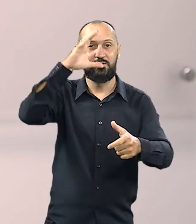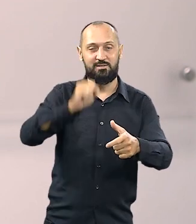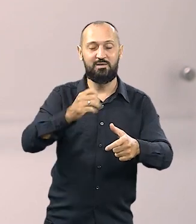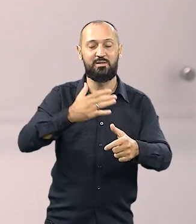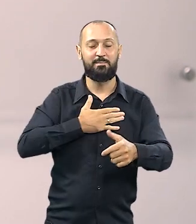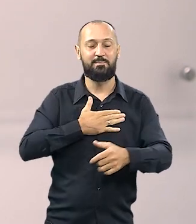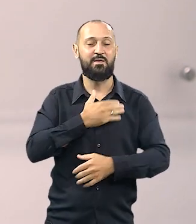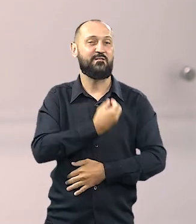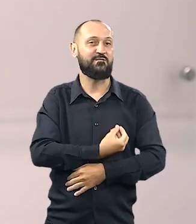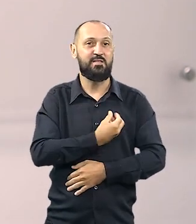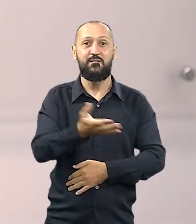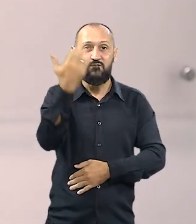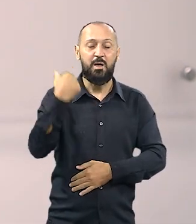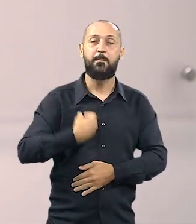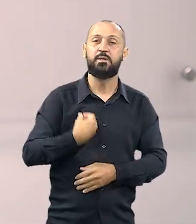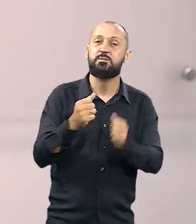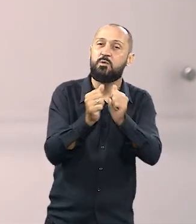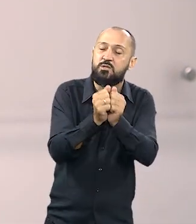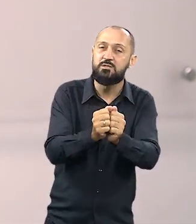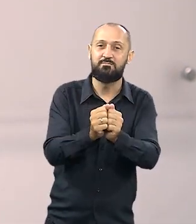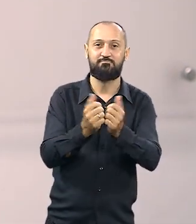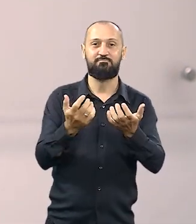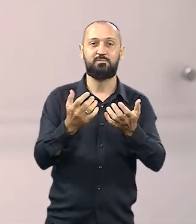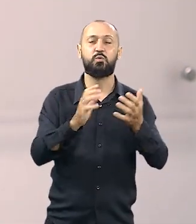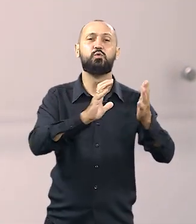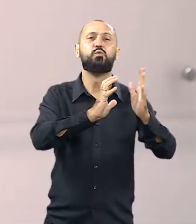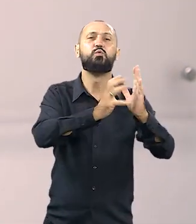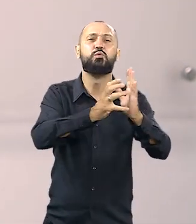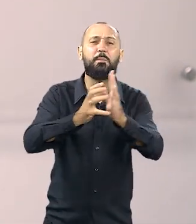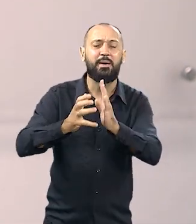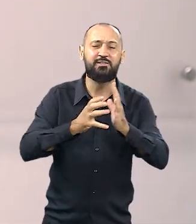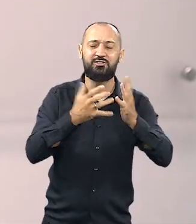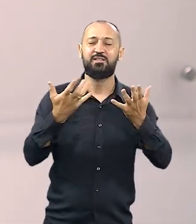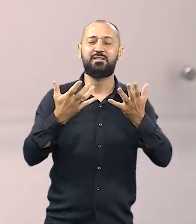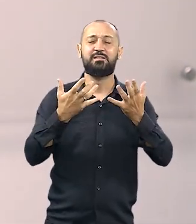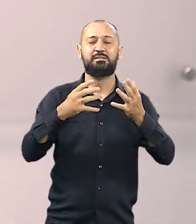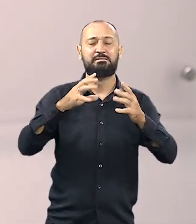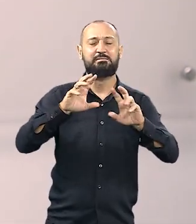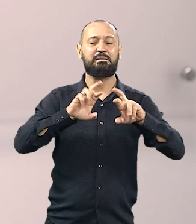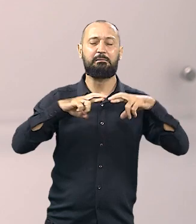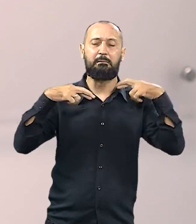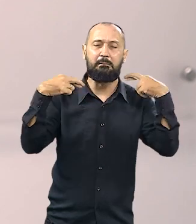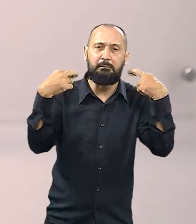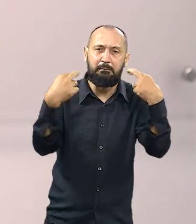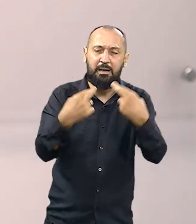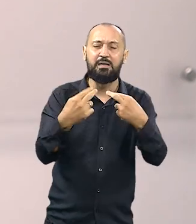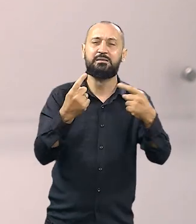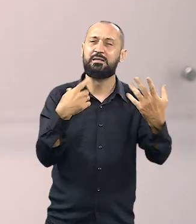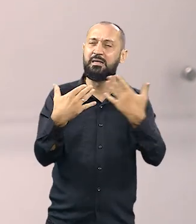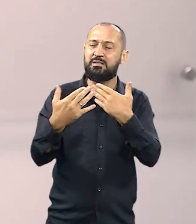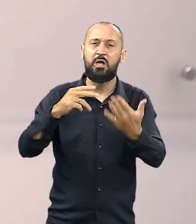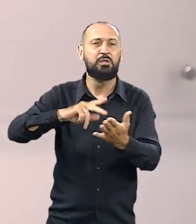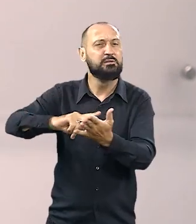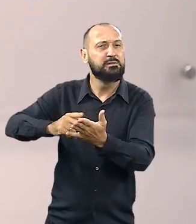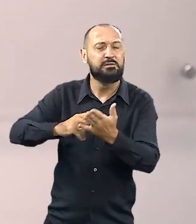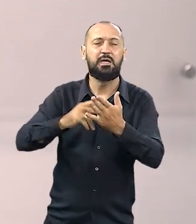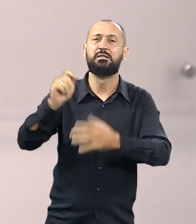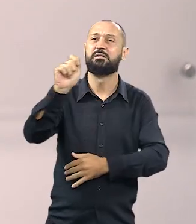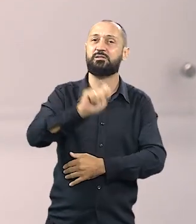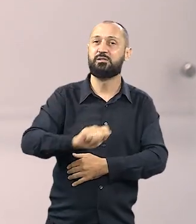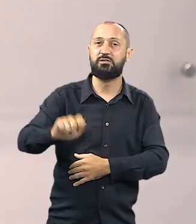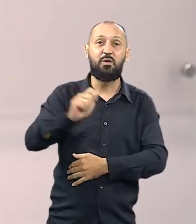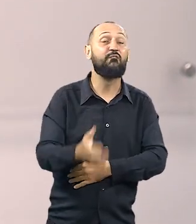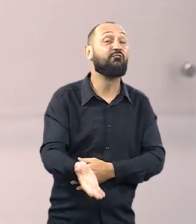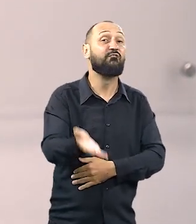decisão sobre as nossas vidas. Participe esse ano dos partidos, das plenárias, dos sindicatos,